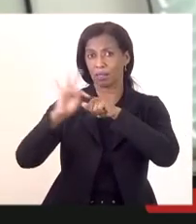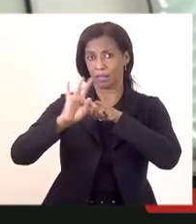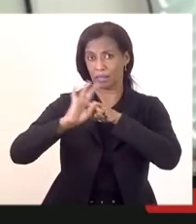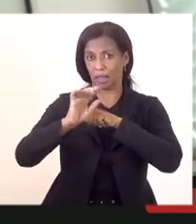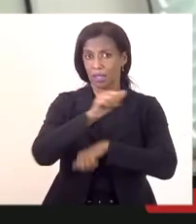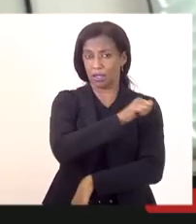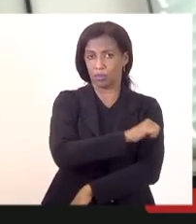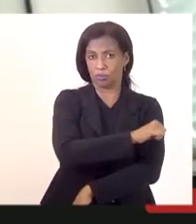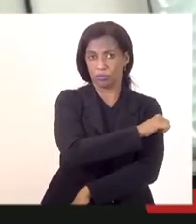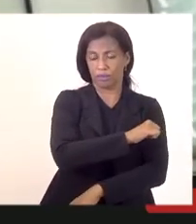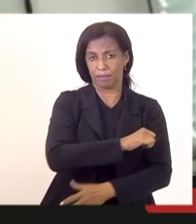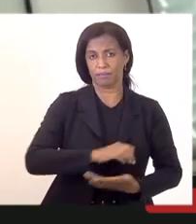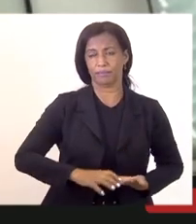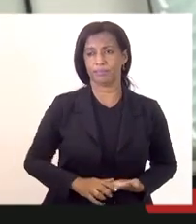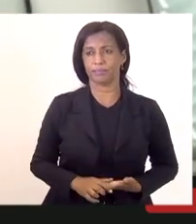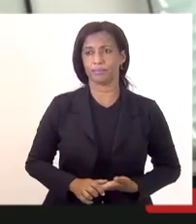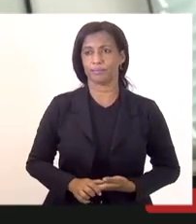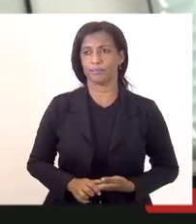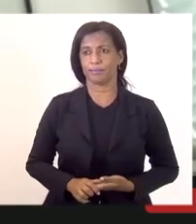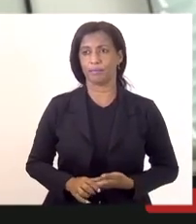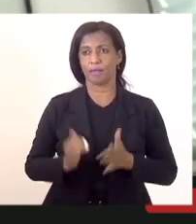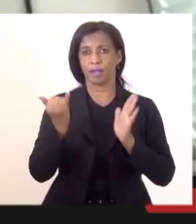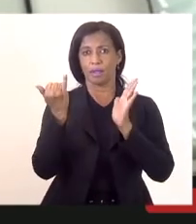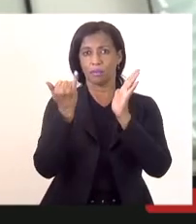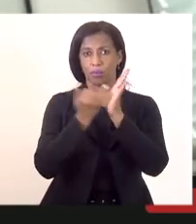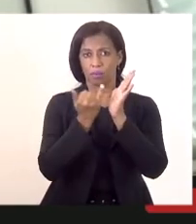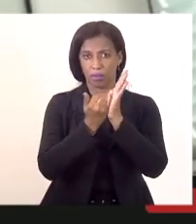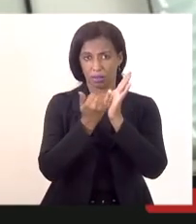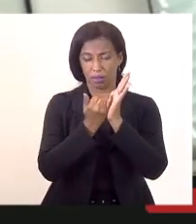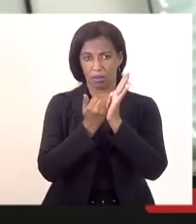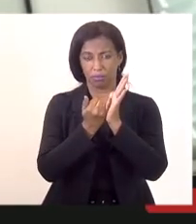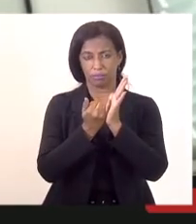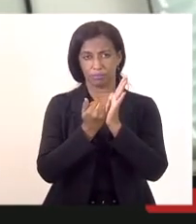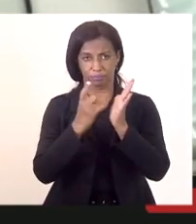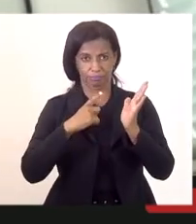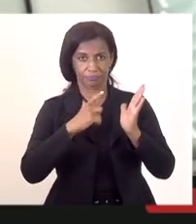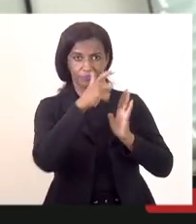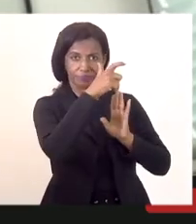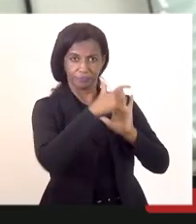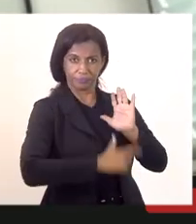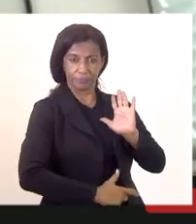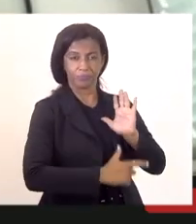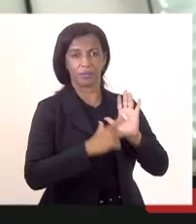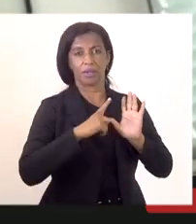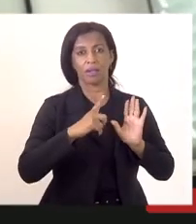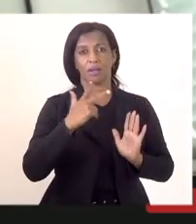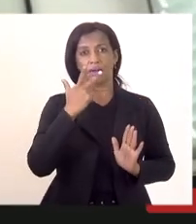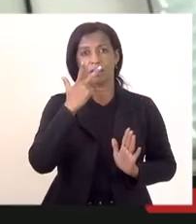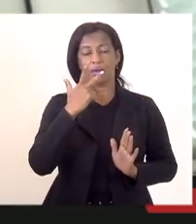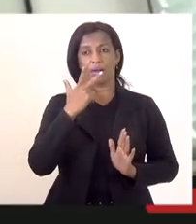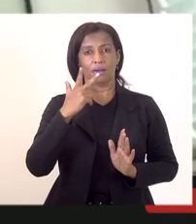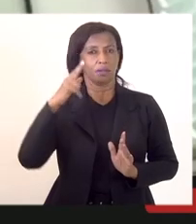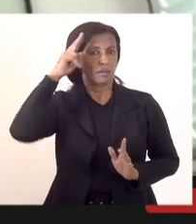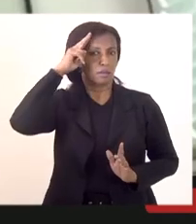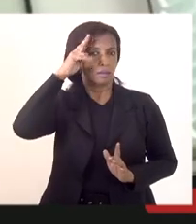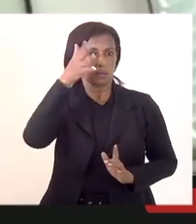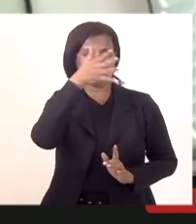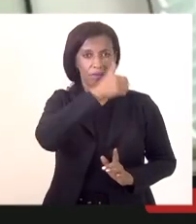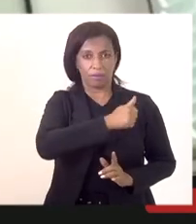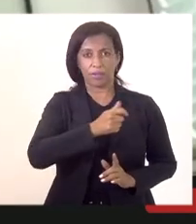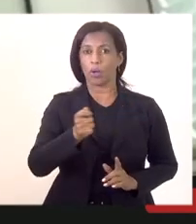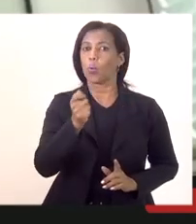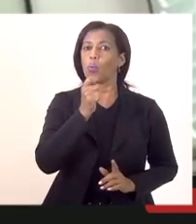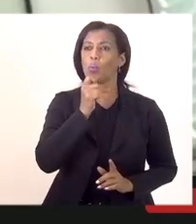de enfermagem. Na publicação, ficou informado que, com relação ao cargo de guarda-vidas, não teriam